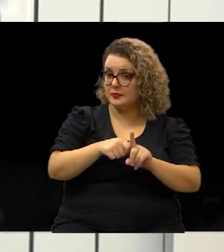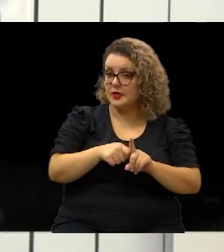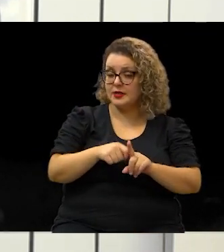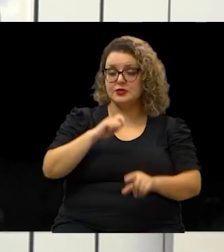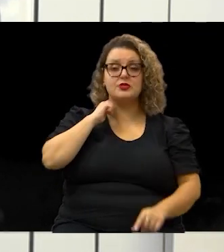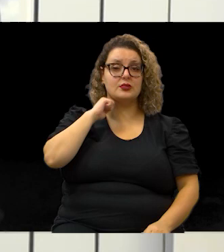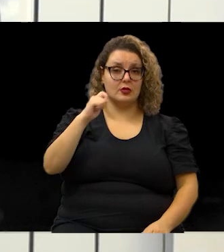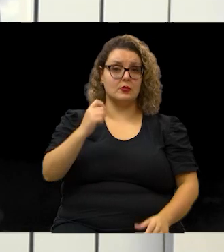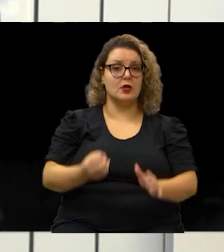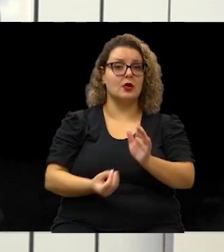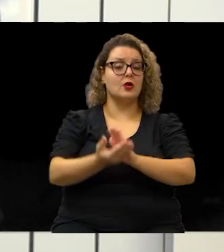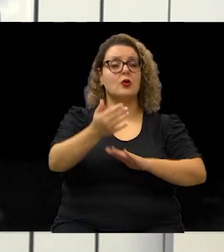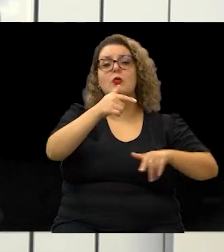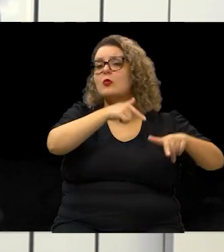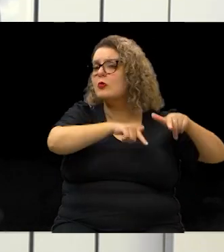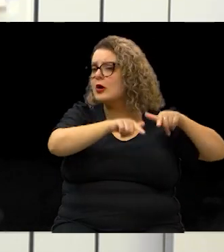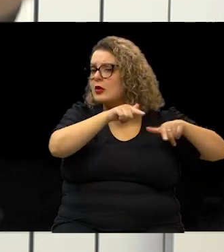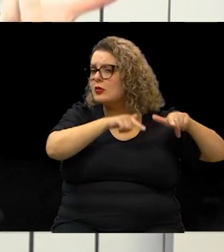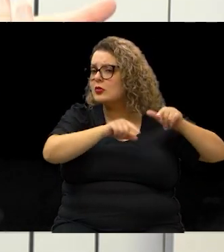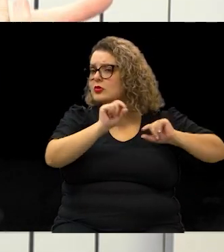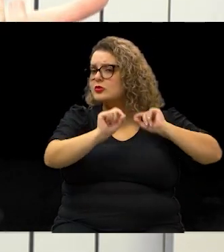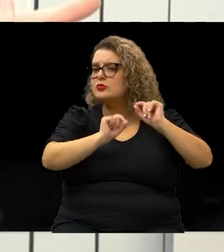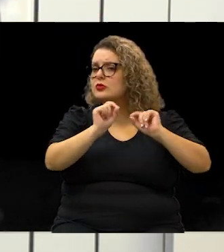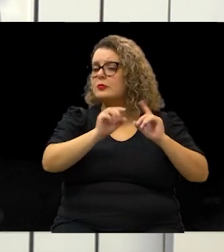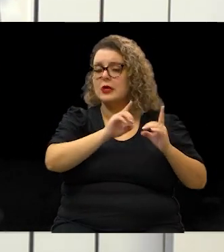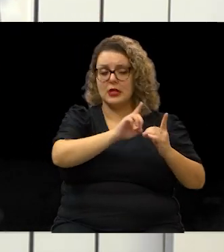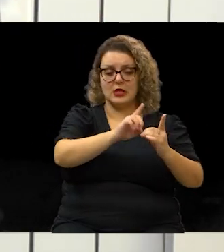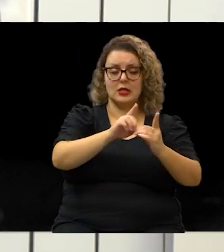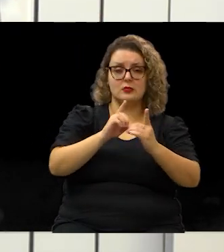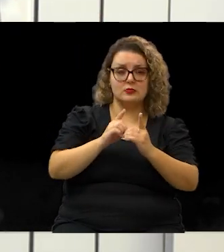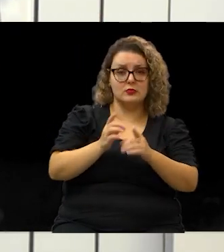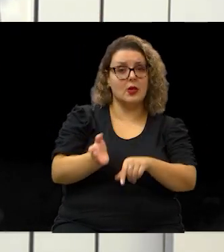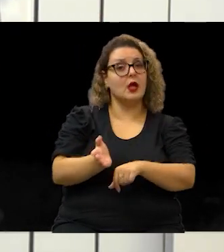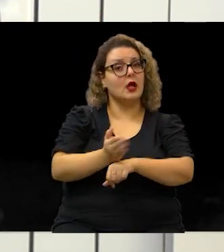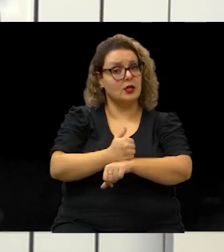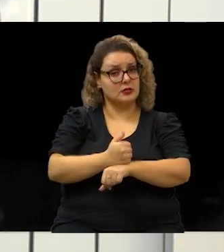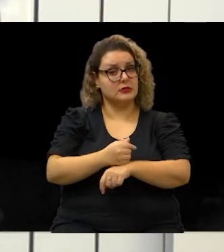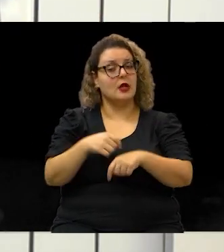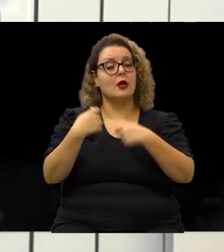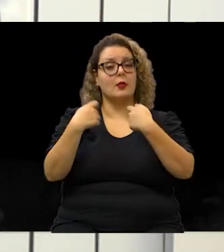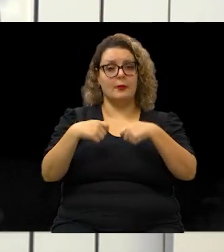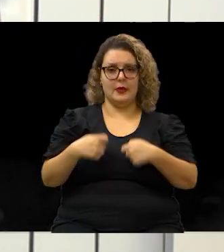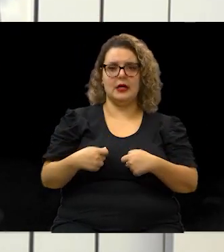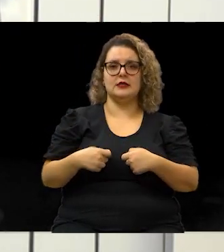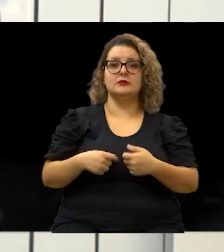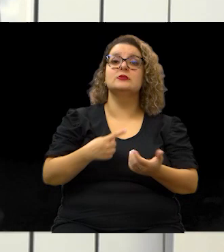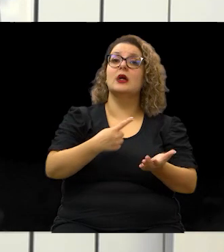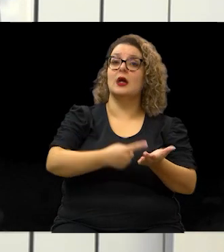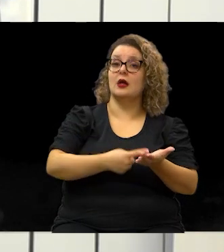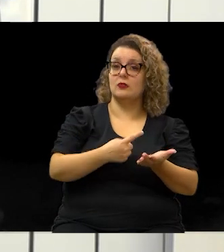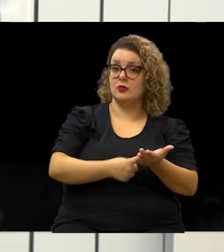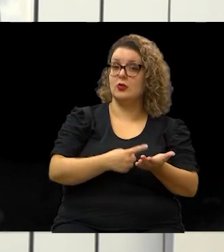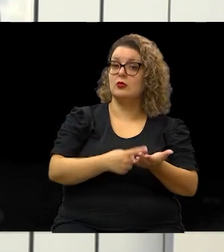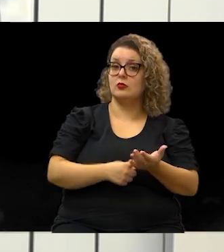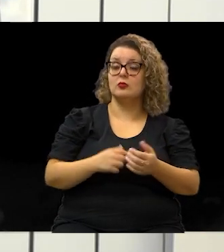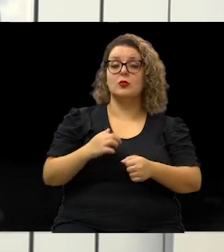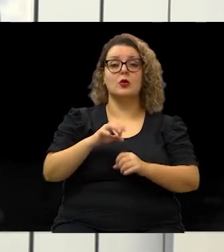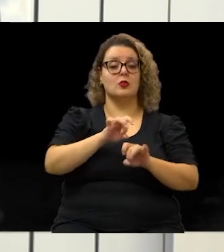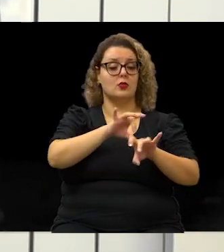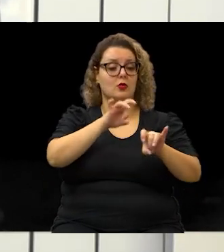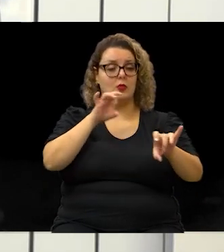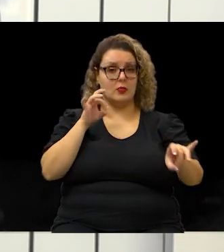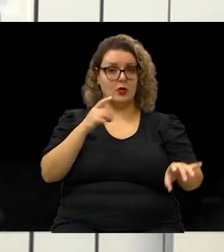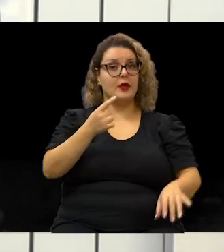criou uma logística que, para ser atendido antes, você precisa agendar de forma online.